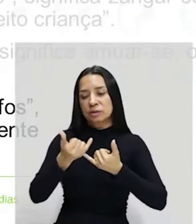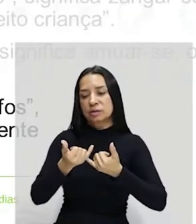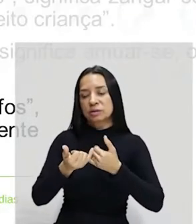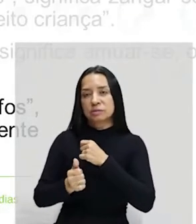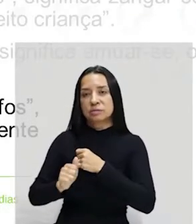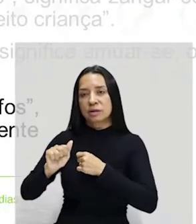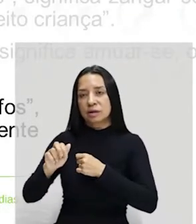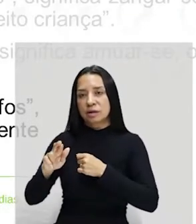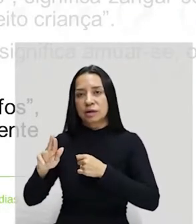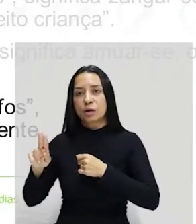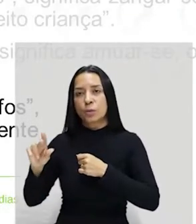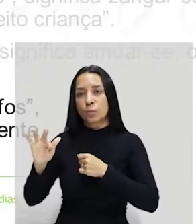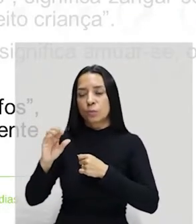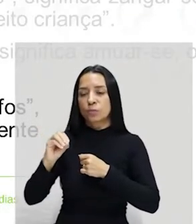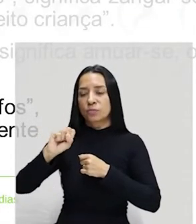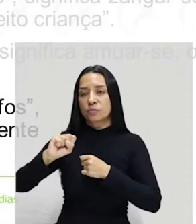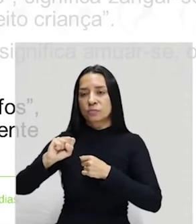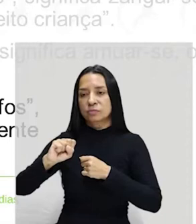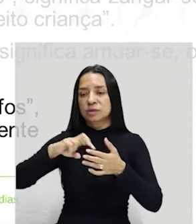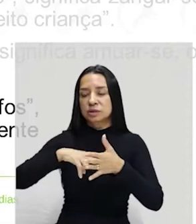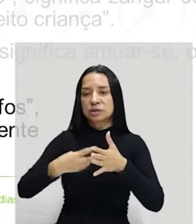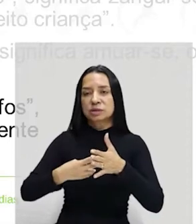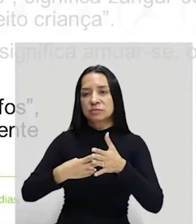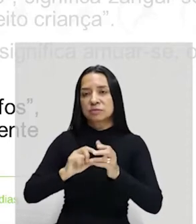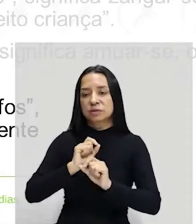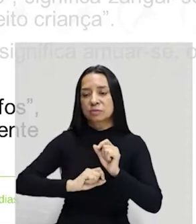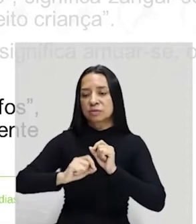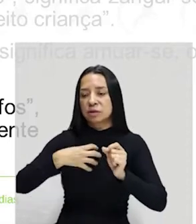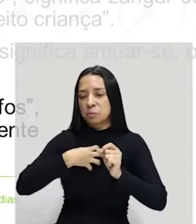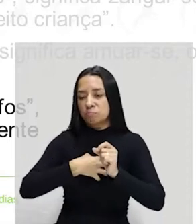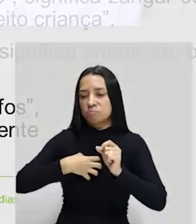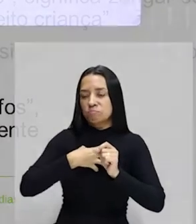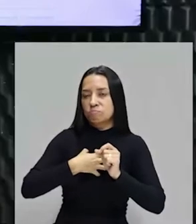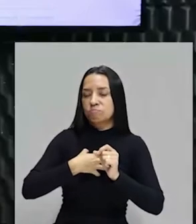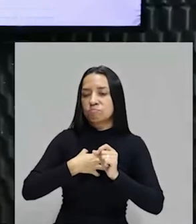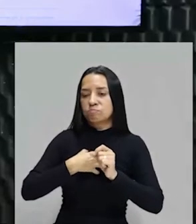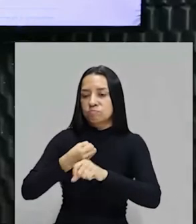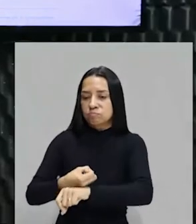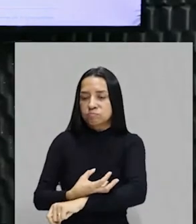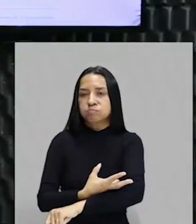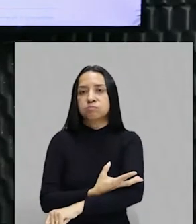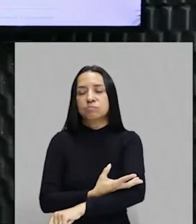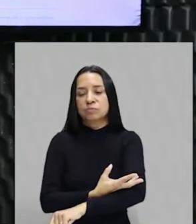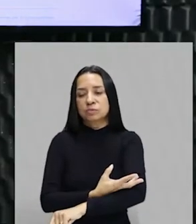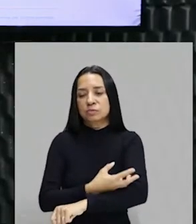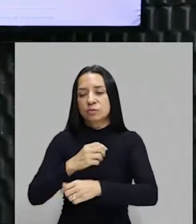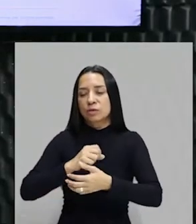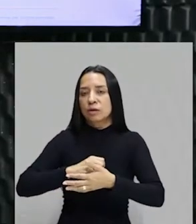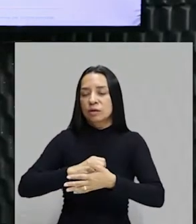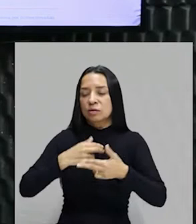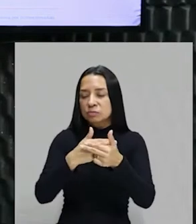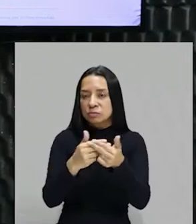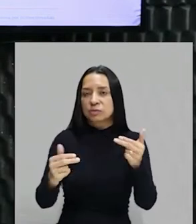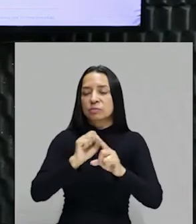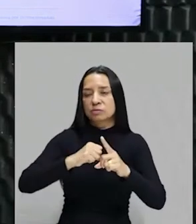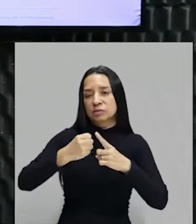significa chantagem emocional. Será que a mulher daquele período, olha o aspecto filosófico, olha o aspecto social da época. Para poder tentar convencer o marido,